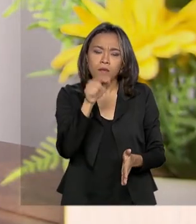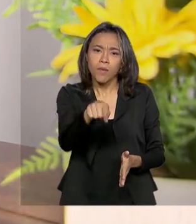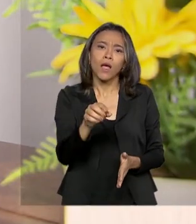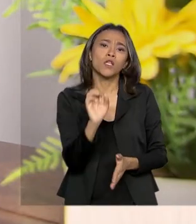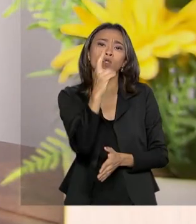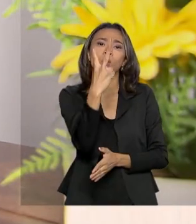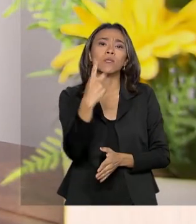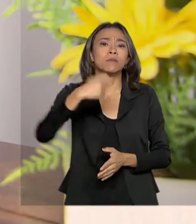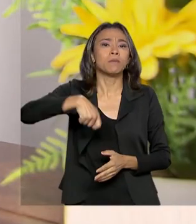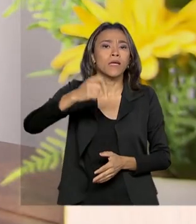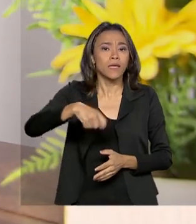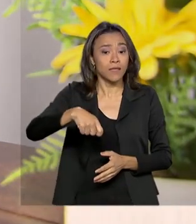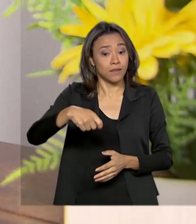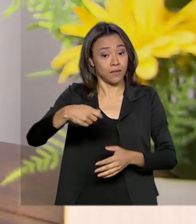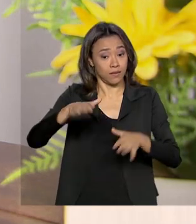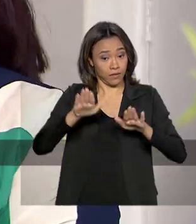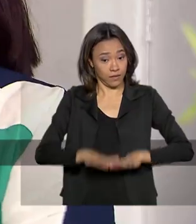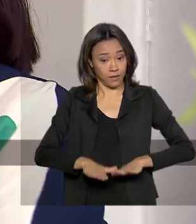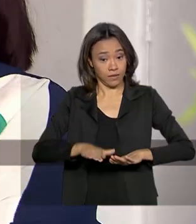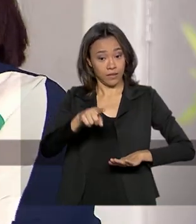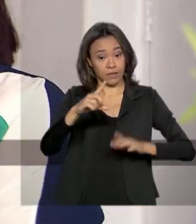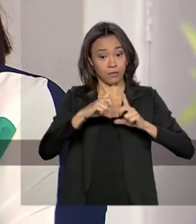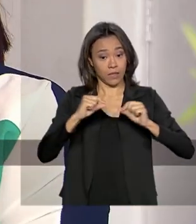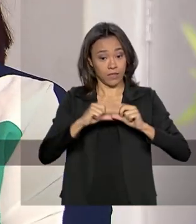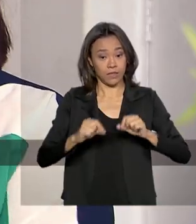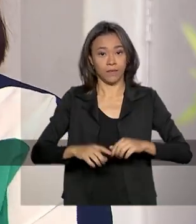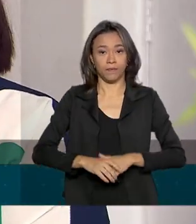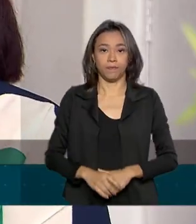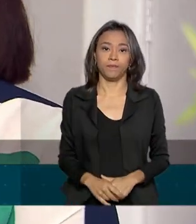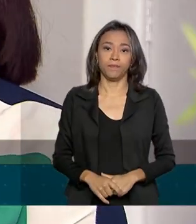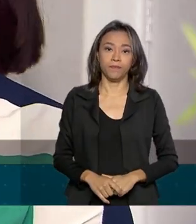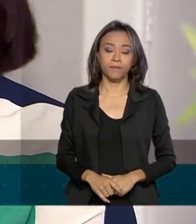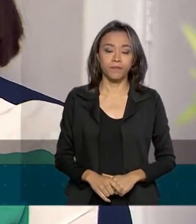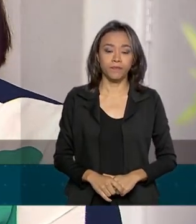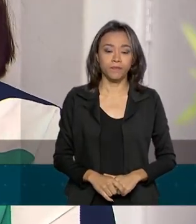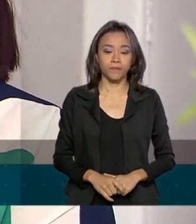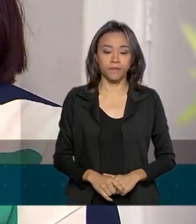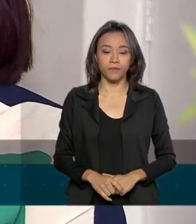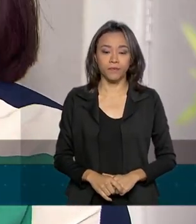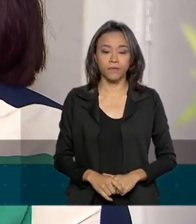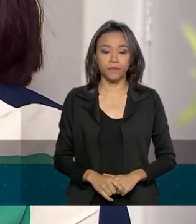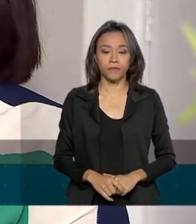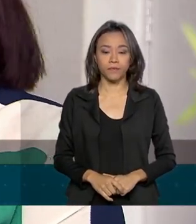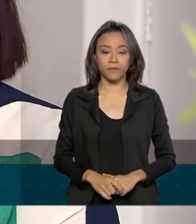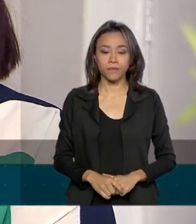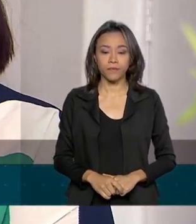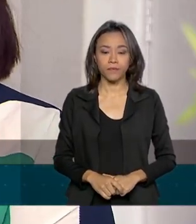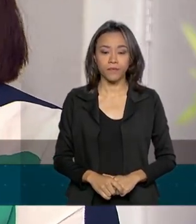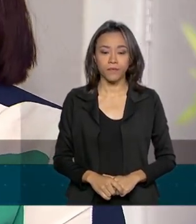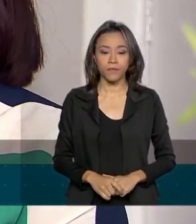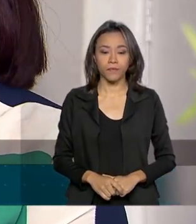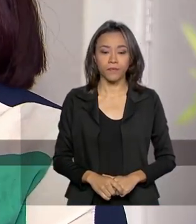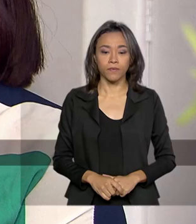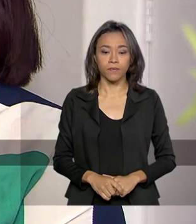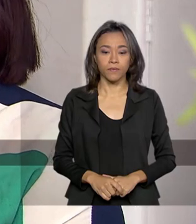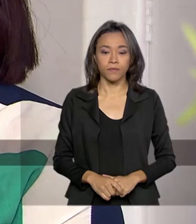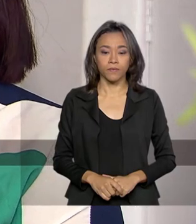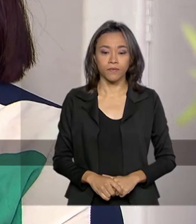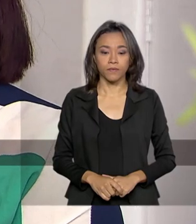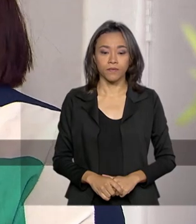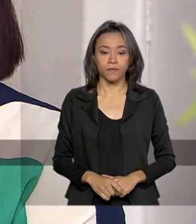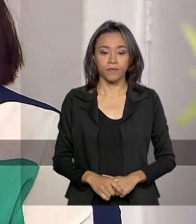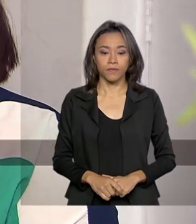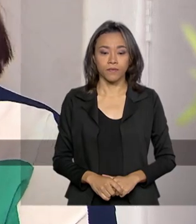neste abrigo em Brasília com os dois filhos. Meu filho está bem, minha filha tem escola, tem alimentação e